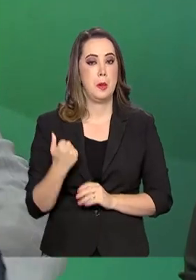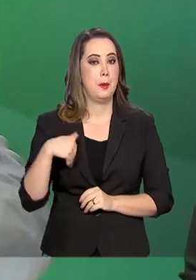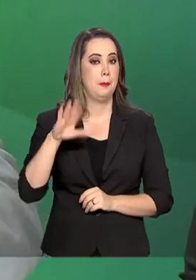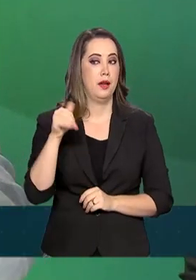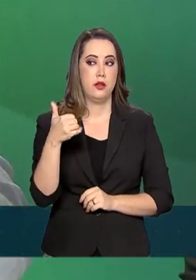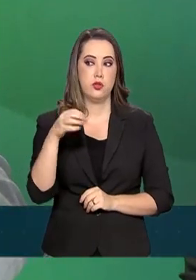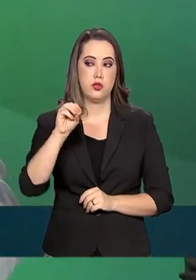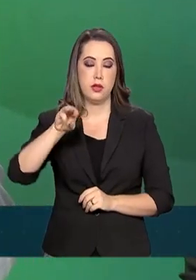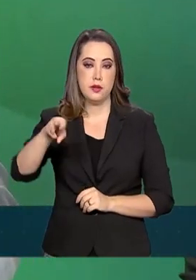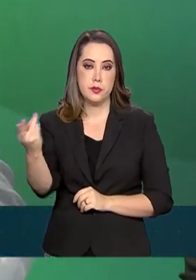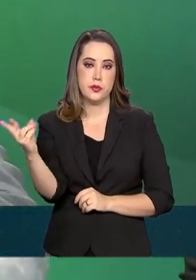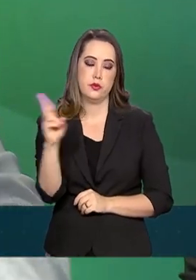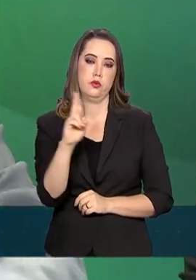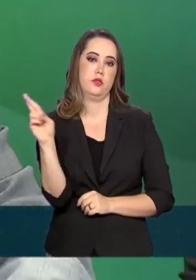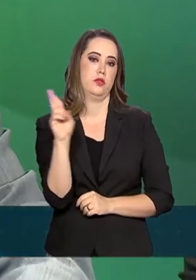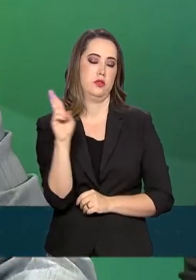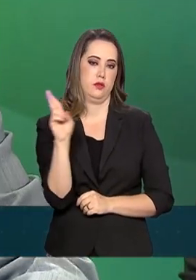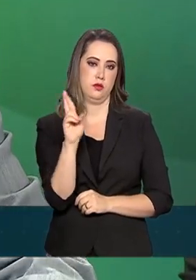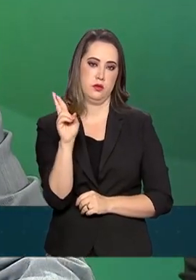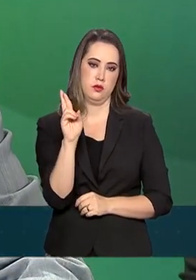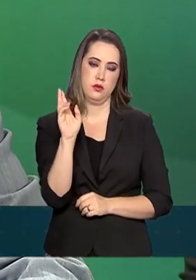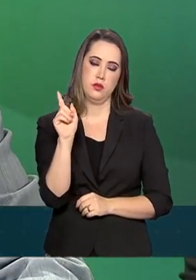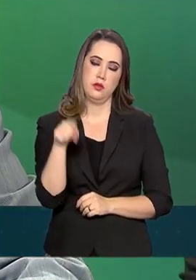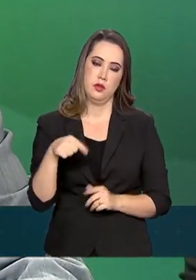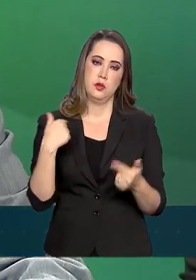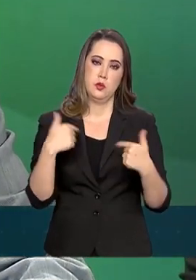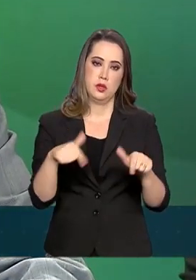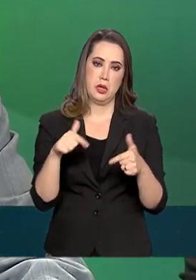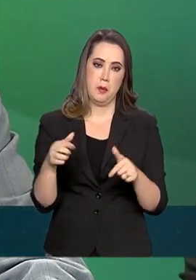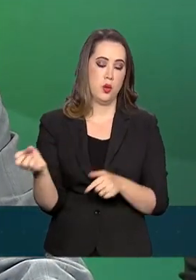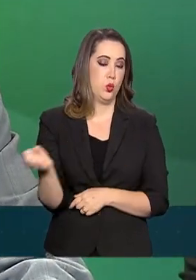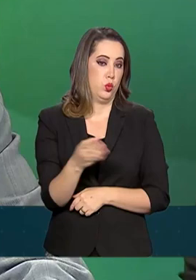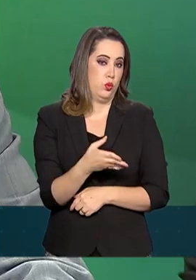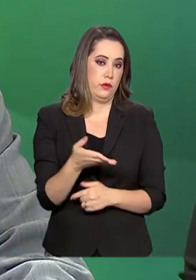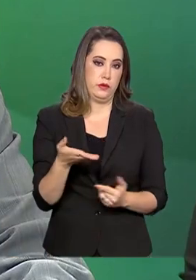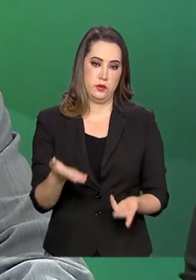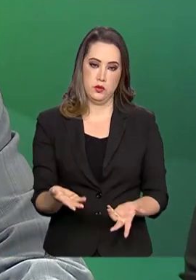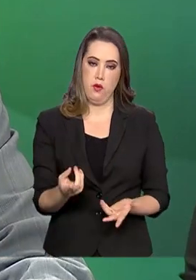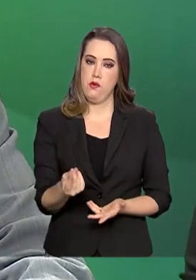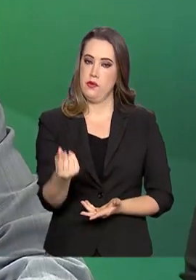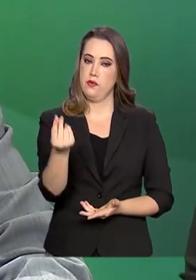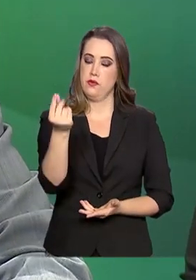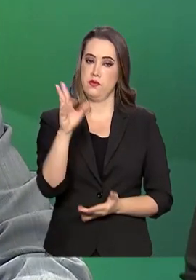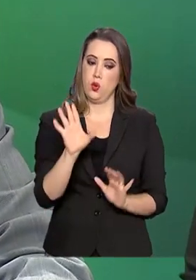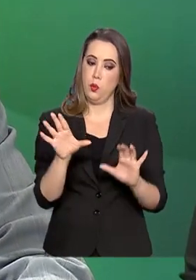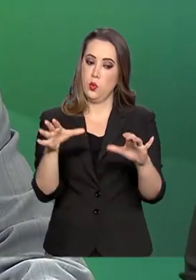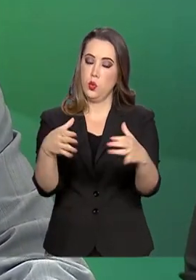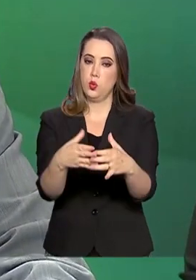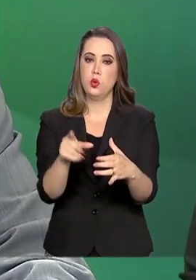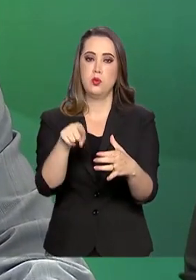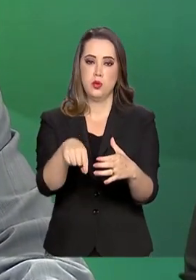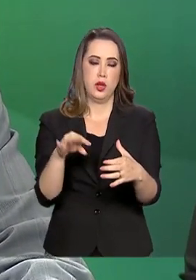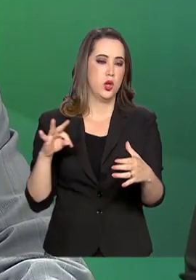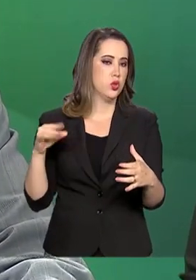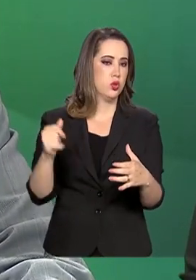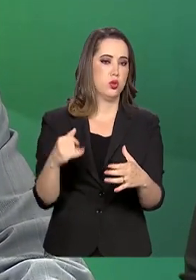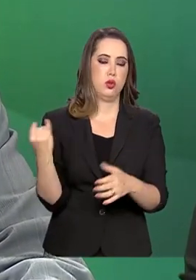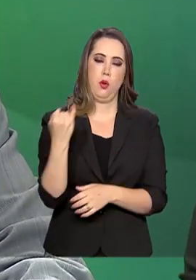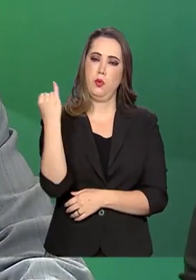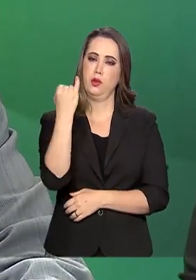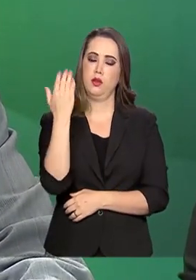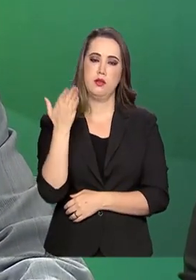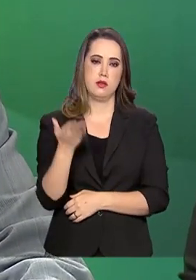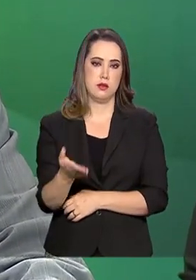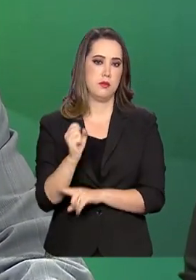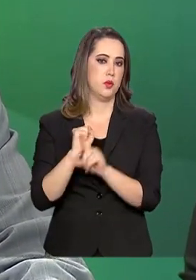milhões de reais. É uma iniciativa totalmente nova, valores para uma área que eu acho que é de total interesse